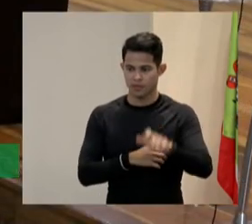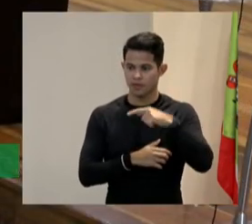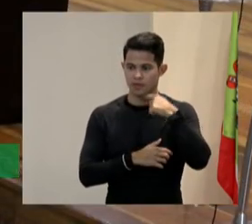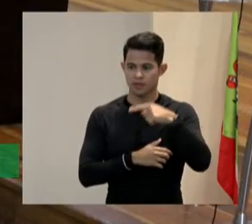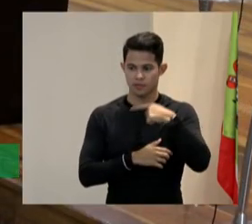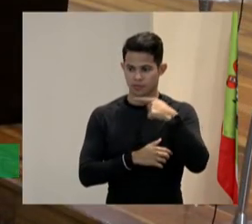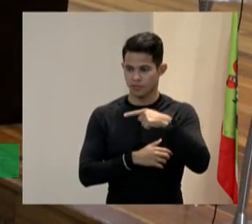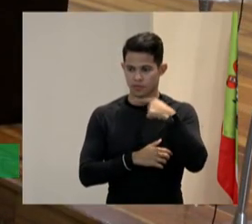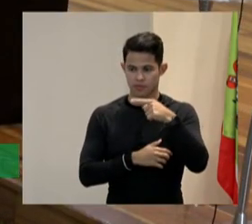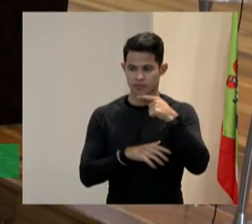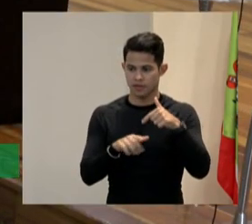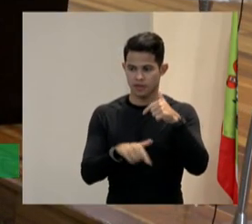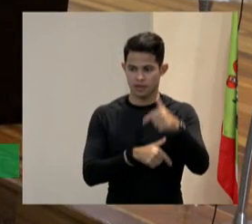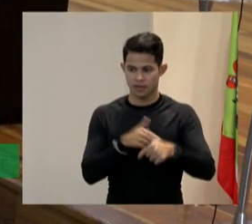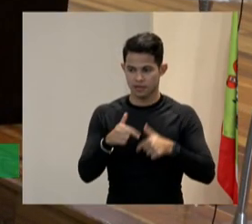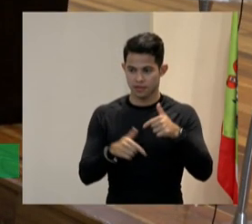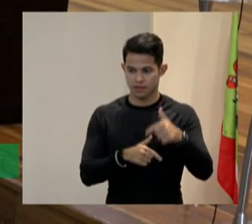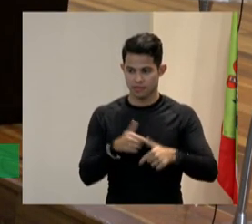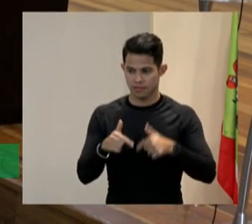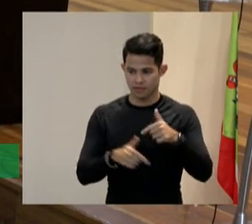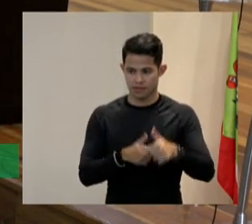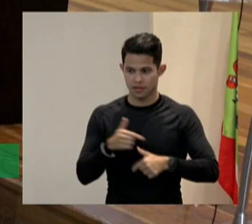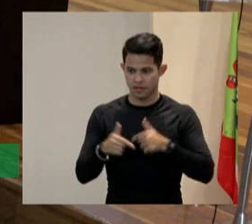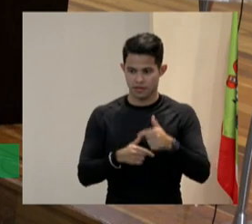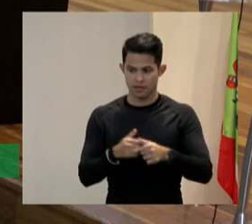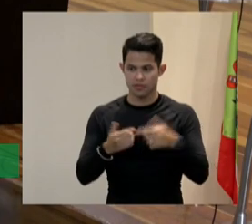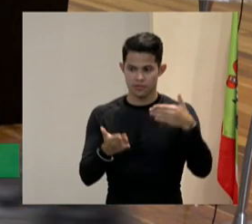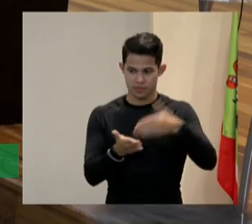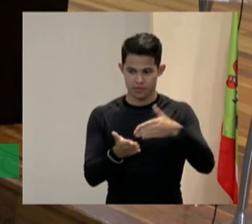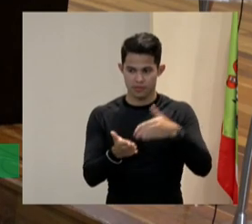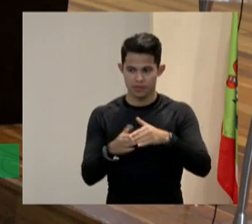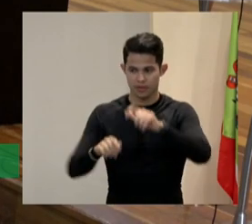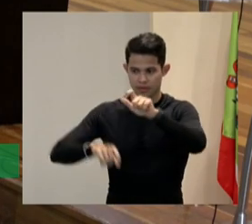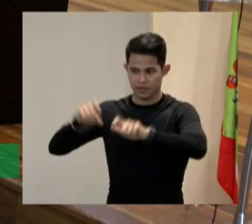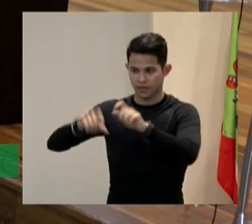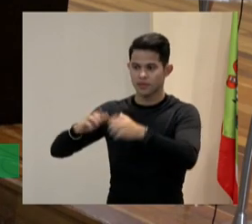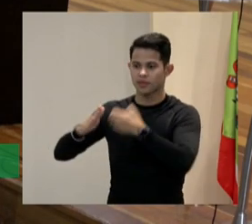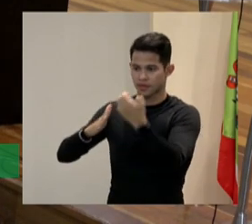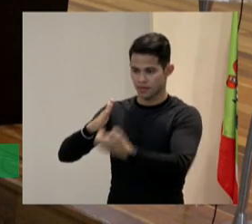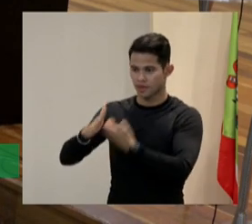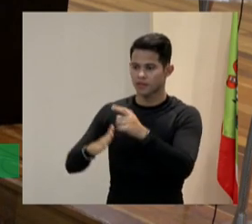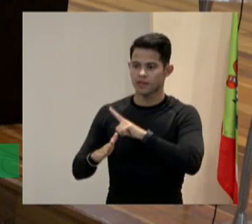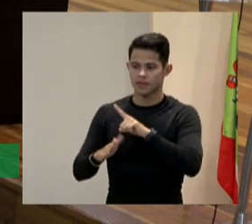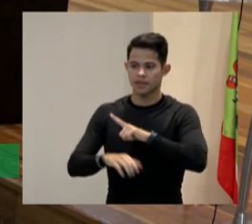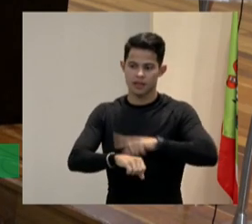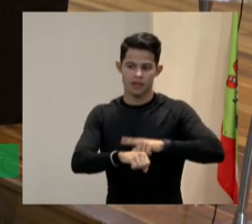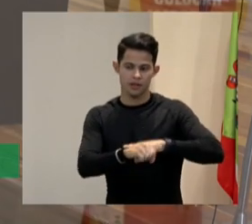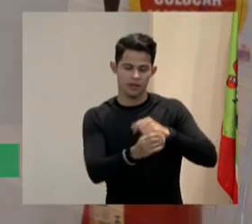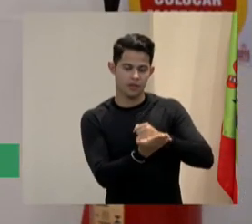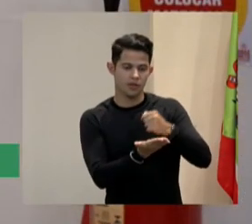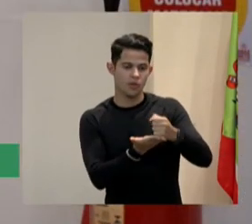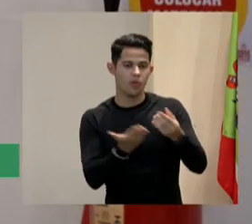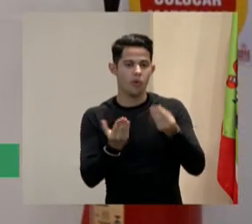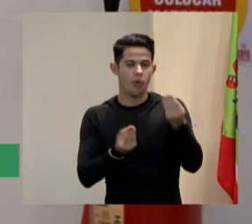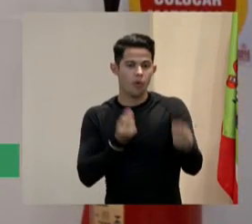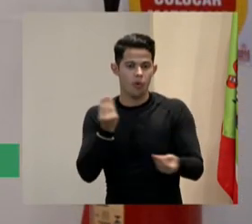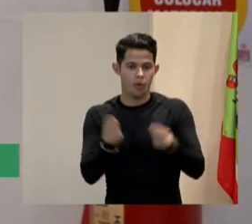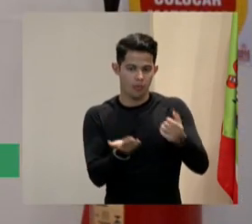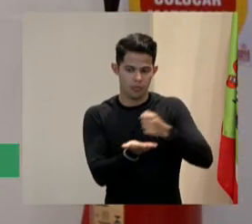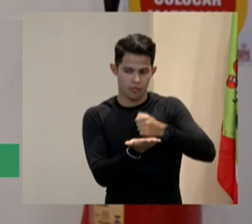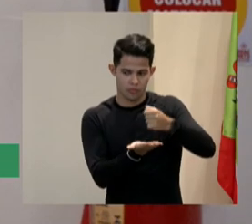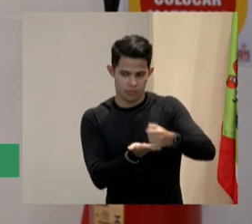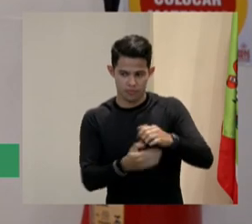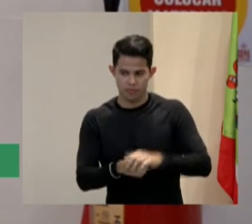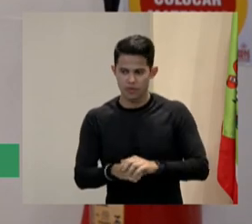por conta da dificuldade que as empresas tem na questão da contratação e de como saber contratar quando tu tava